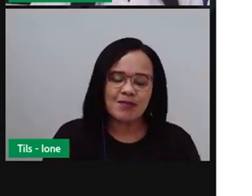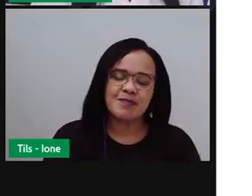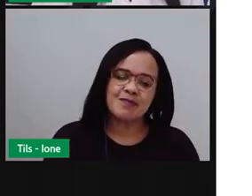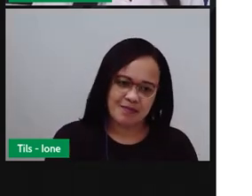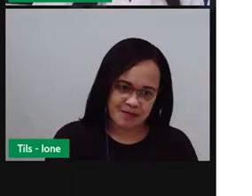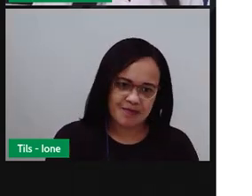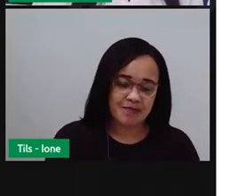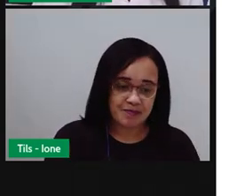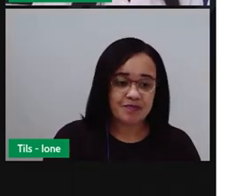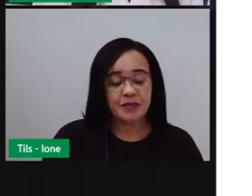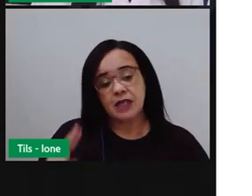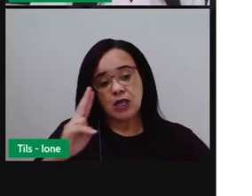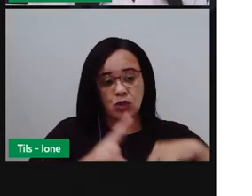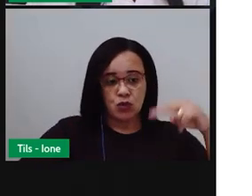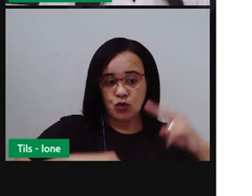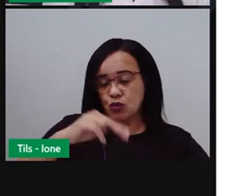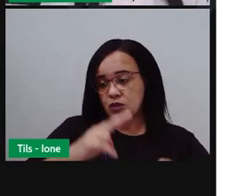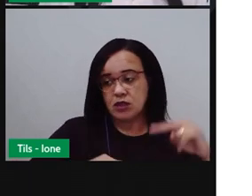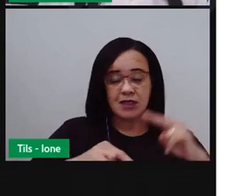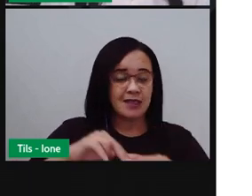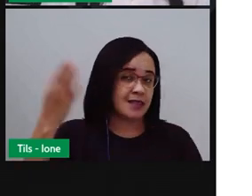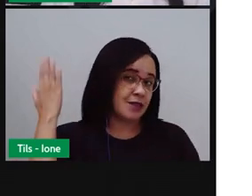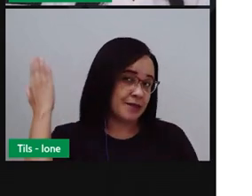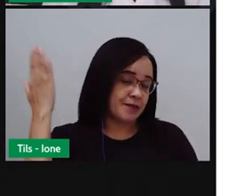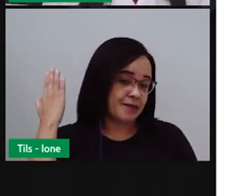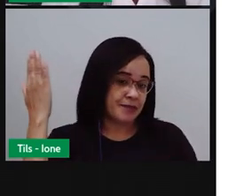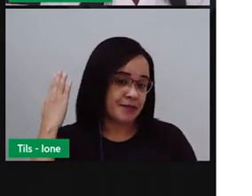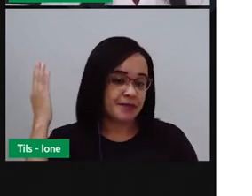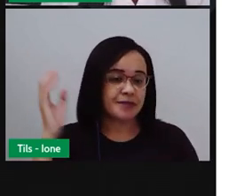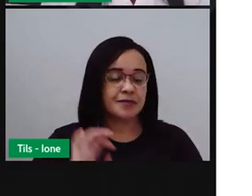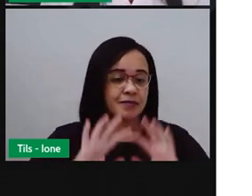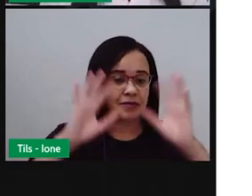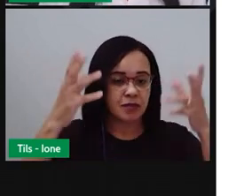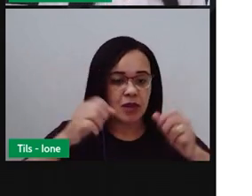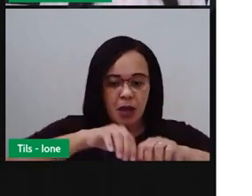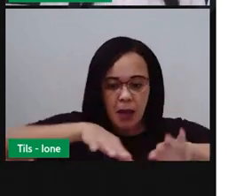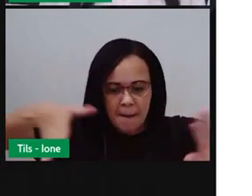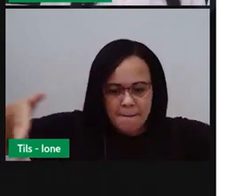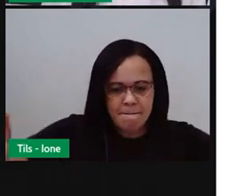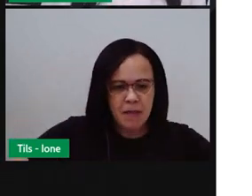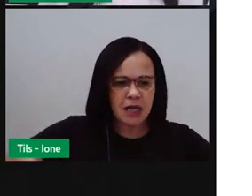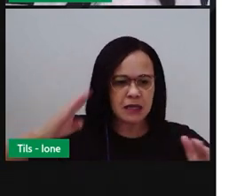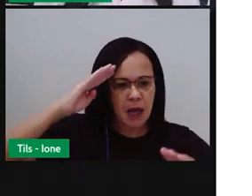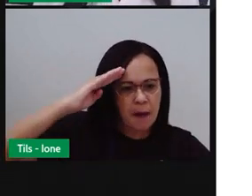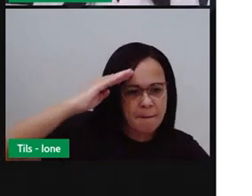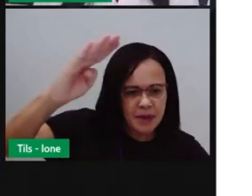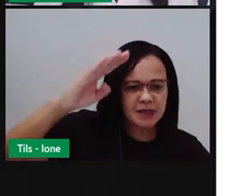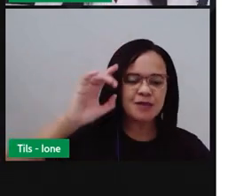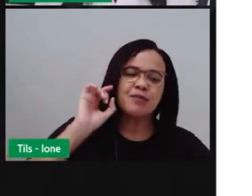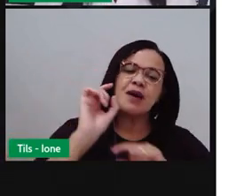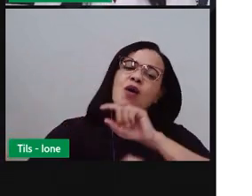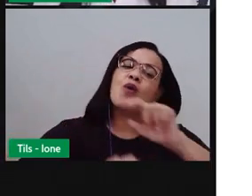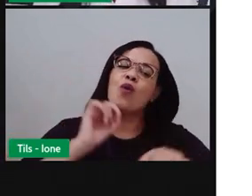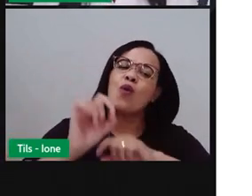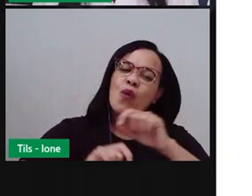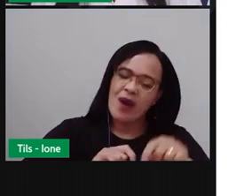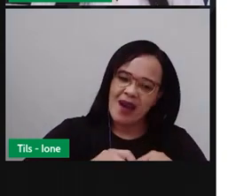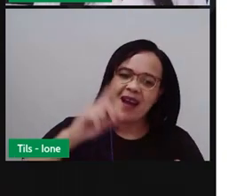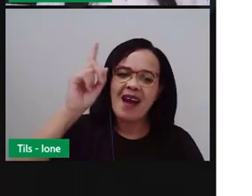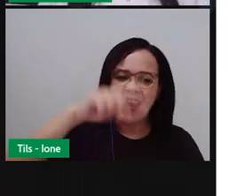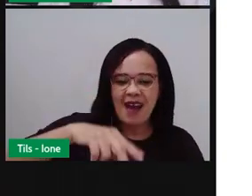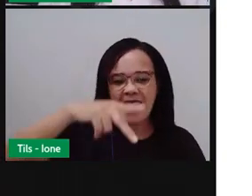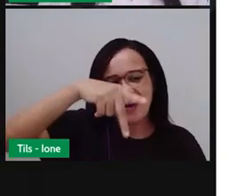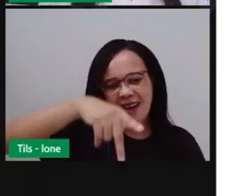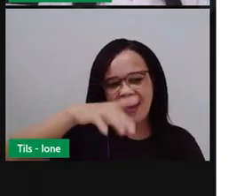No São João dos tempos idos, o rei da mesa, no entanto, era o peru com papo recheado,